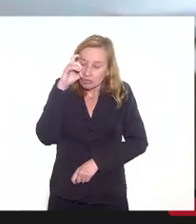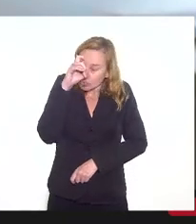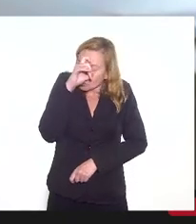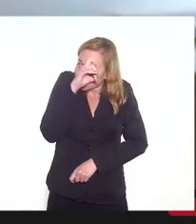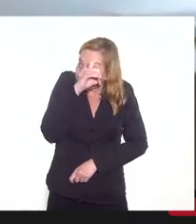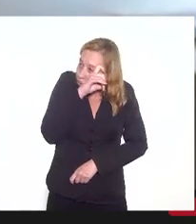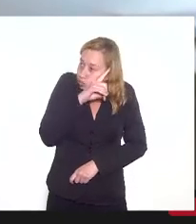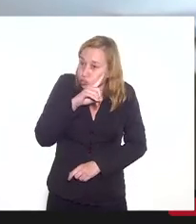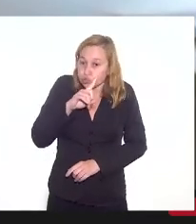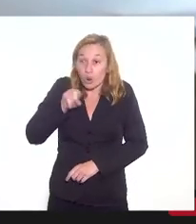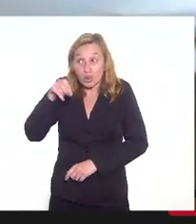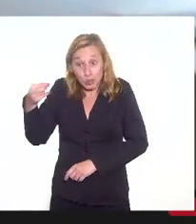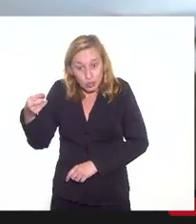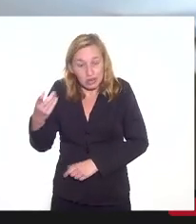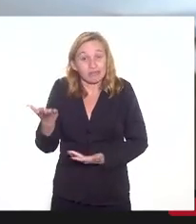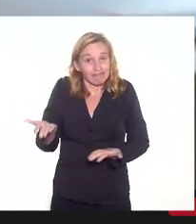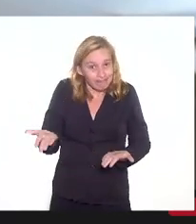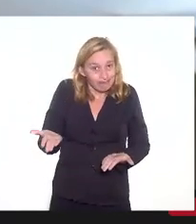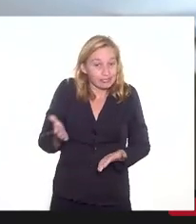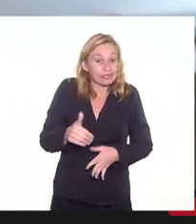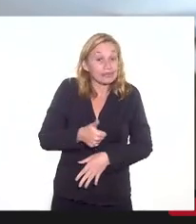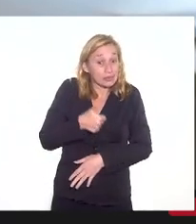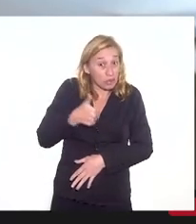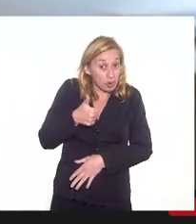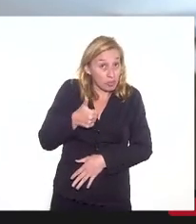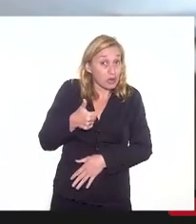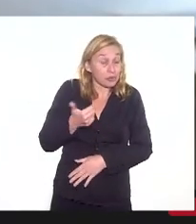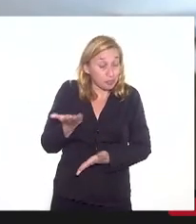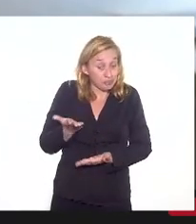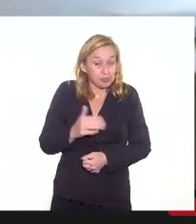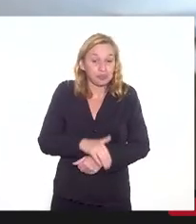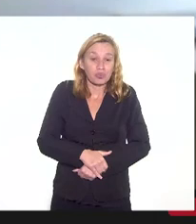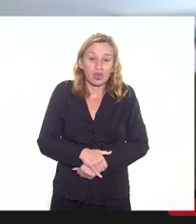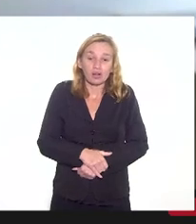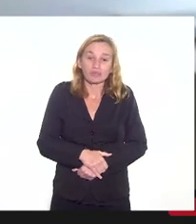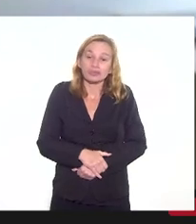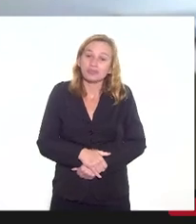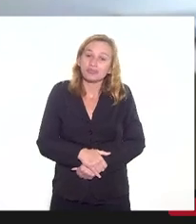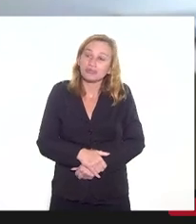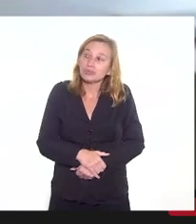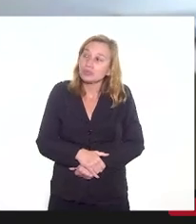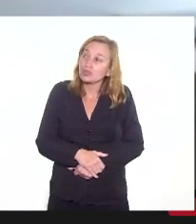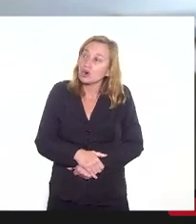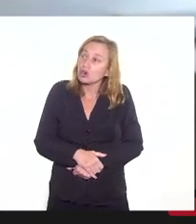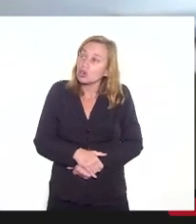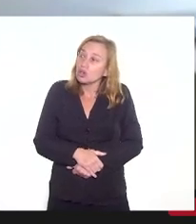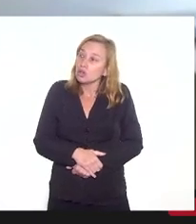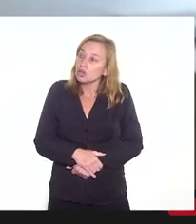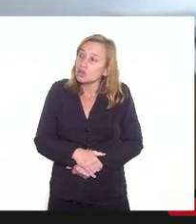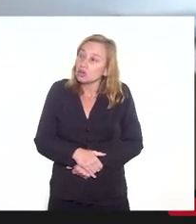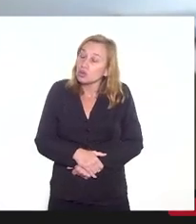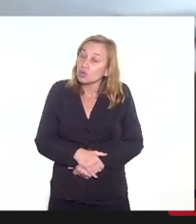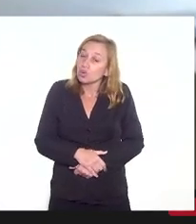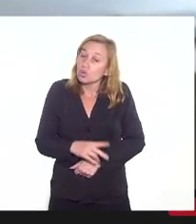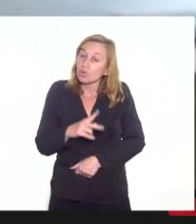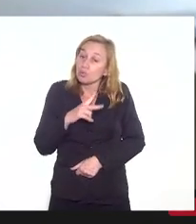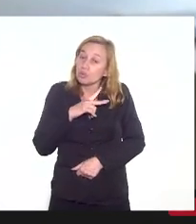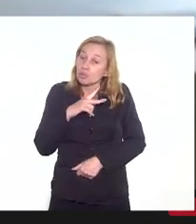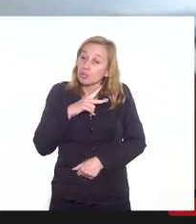todas as horas. Então, deixa o primeiro ponto. reposição, até porque o próprio